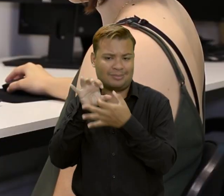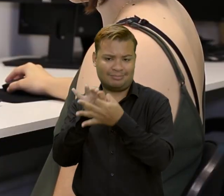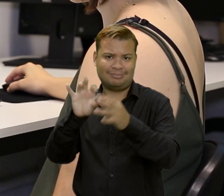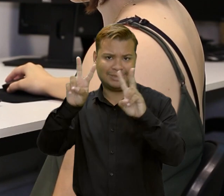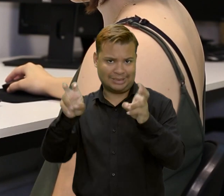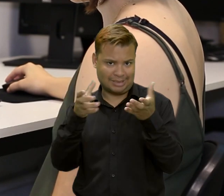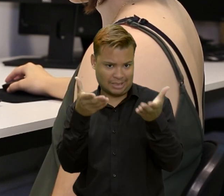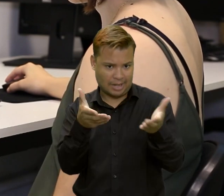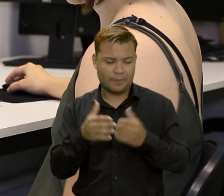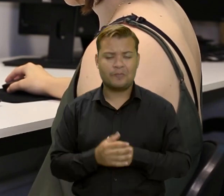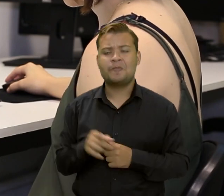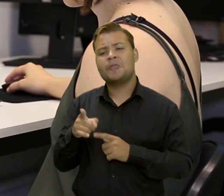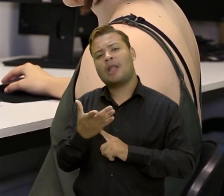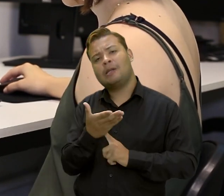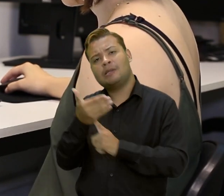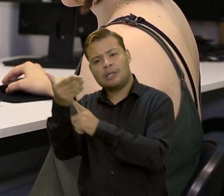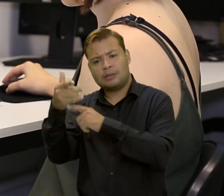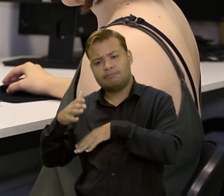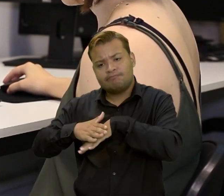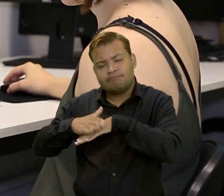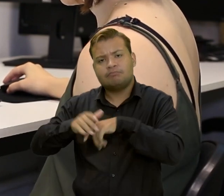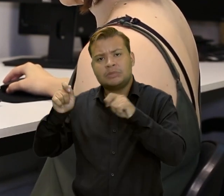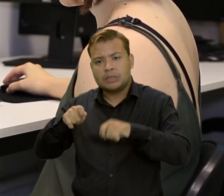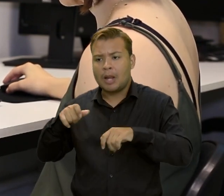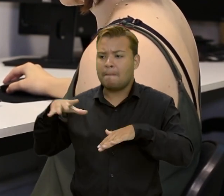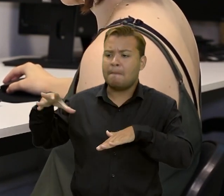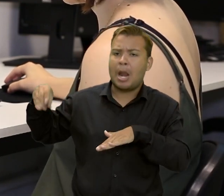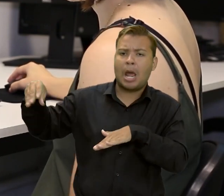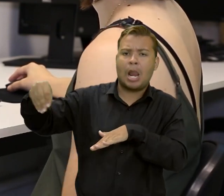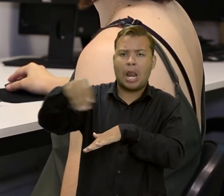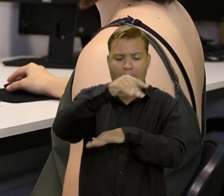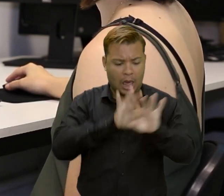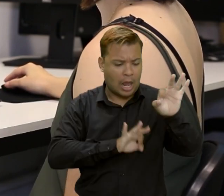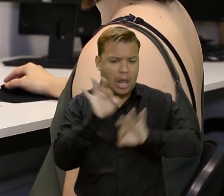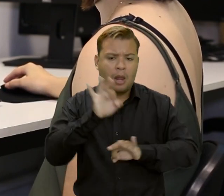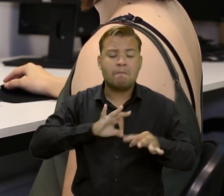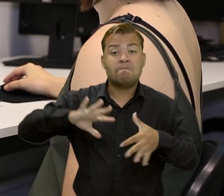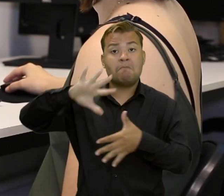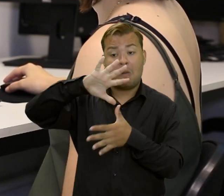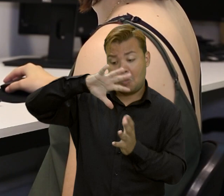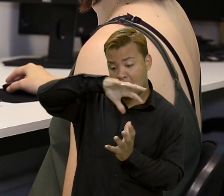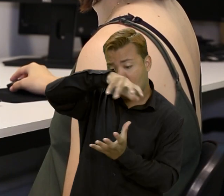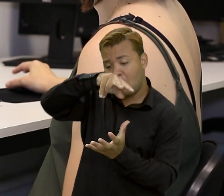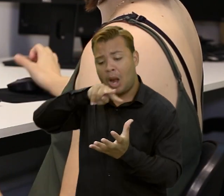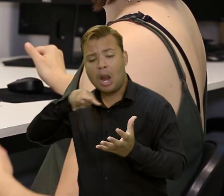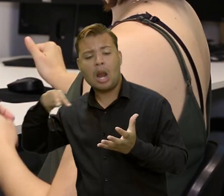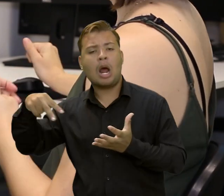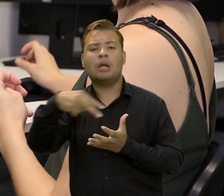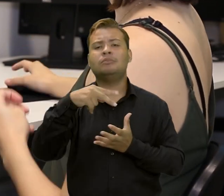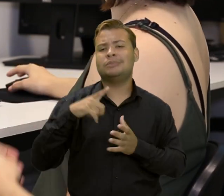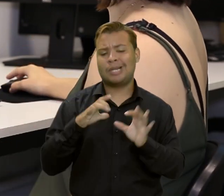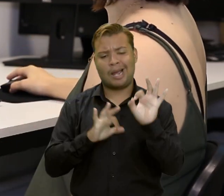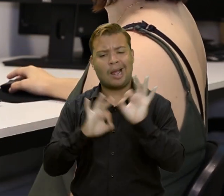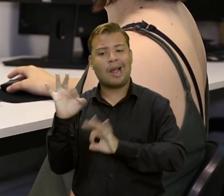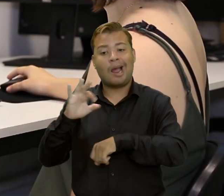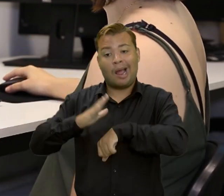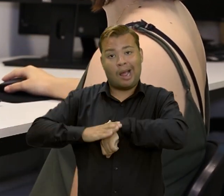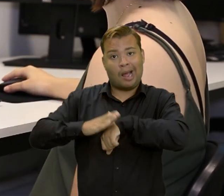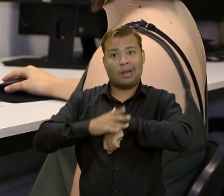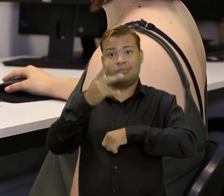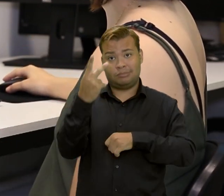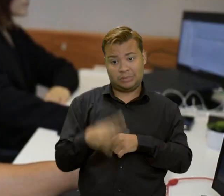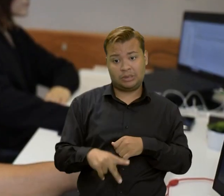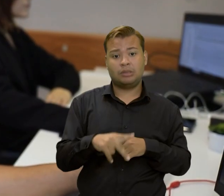tecnologia, utilizada para mapear e monitorar territórios do mundo inteiro, foi desenvolvida aqui no